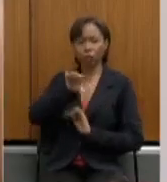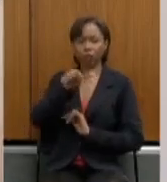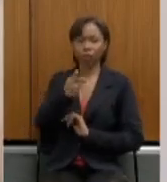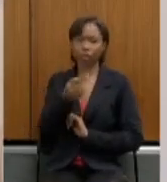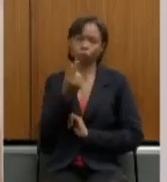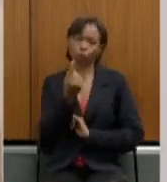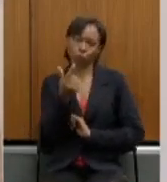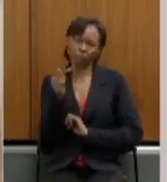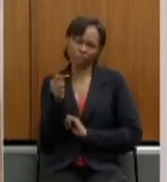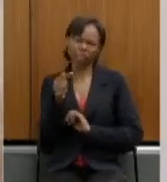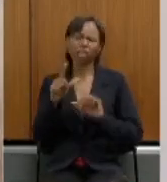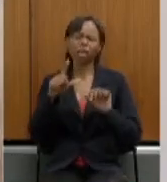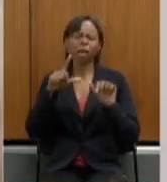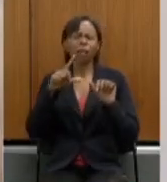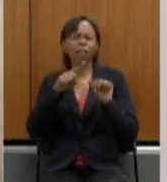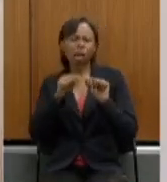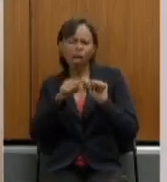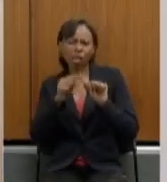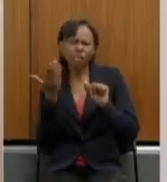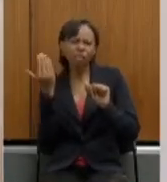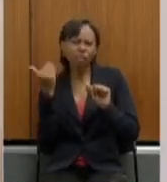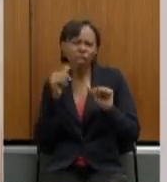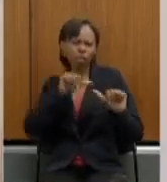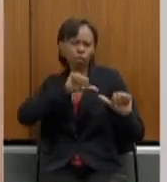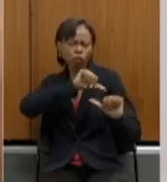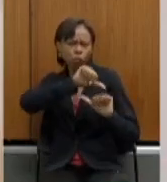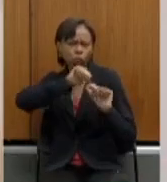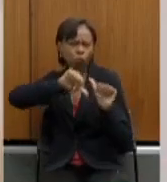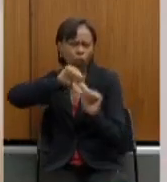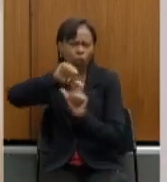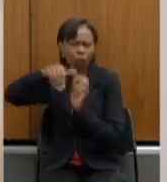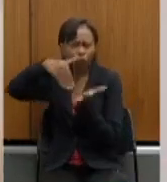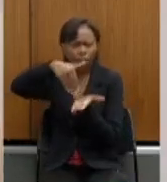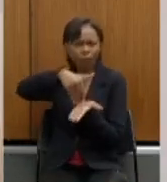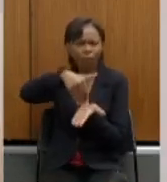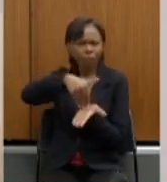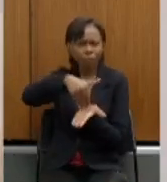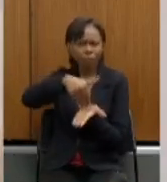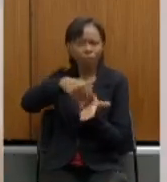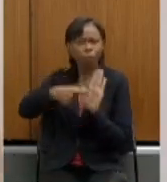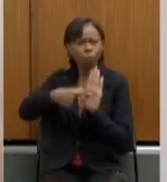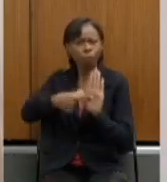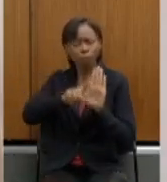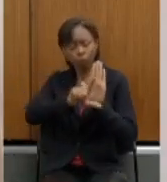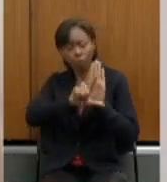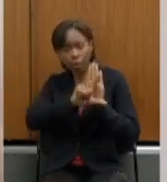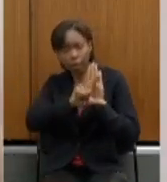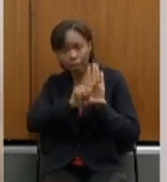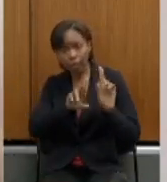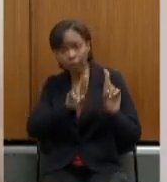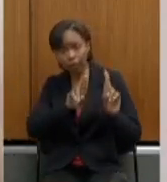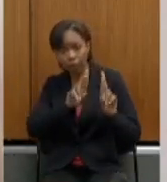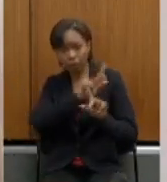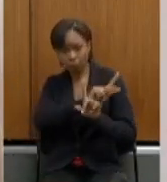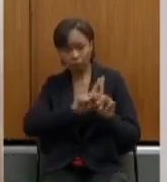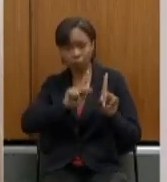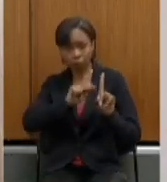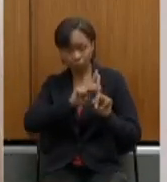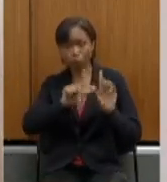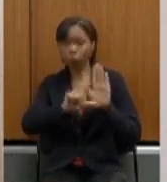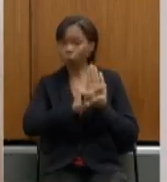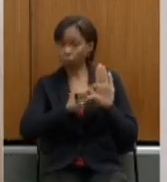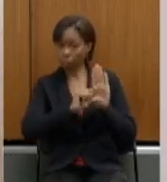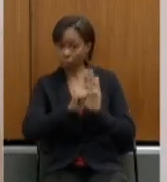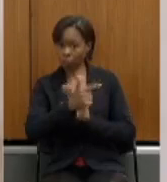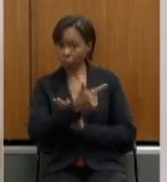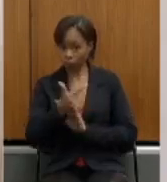lá nos artigos de transição, né? Lá no final ele fala, olha, a lei de responsabilidade previdenciária de trato parágrafo 22